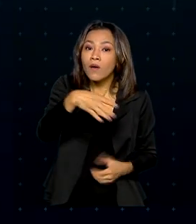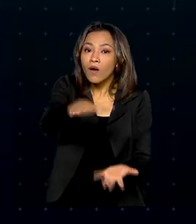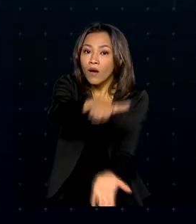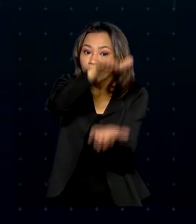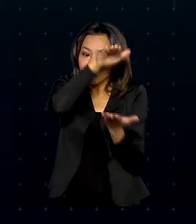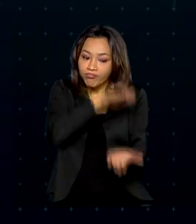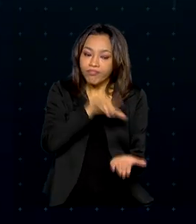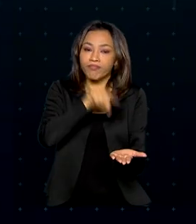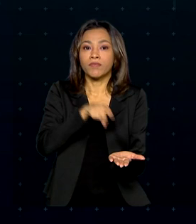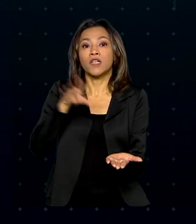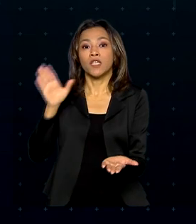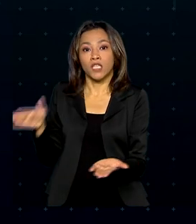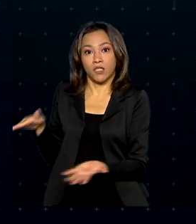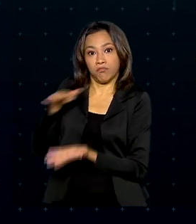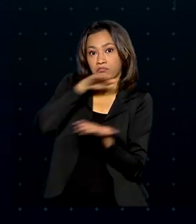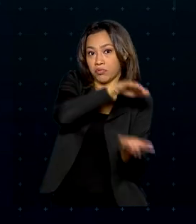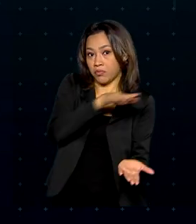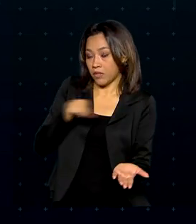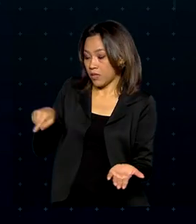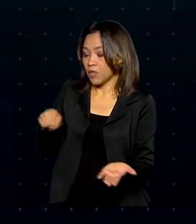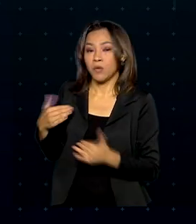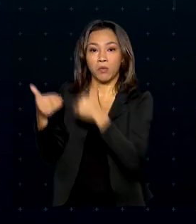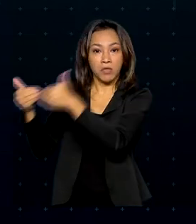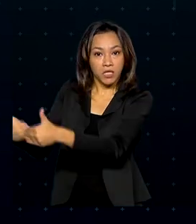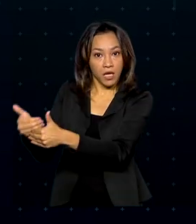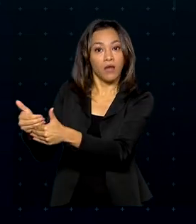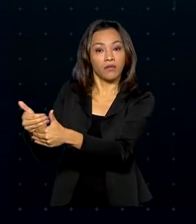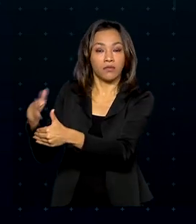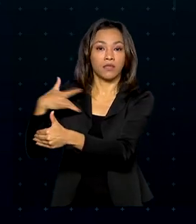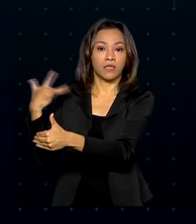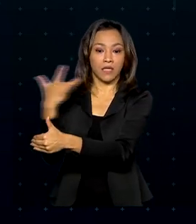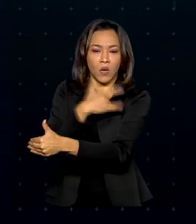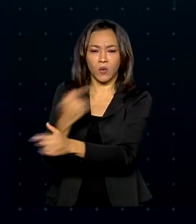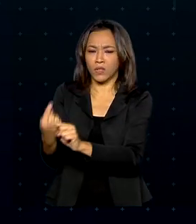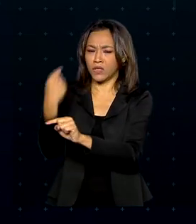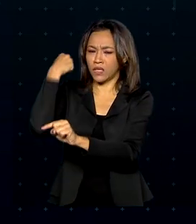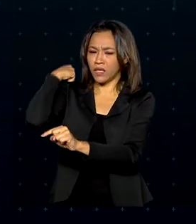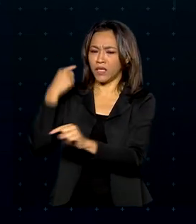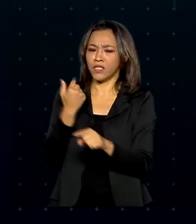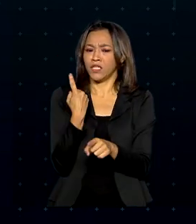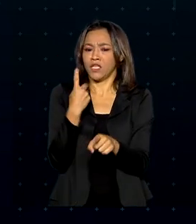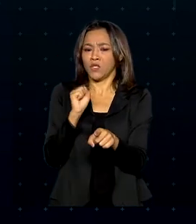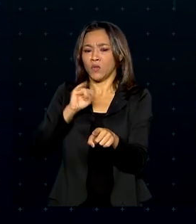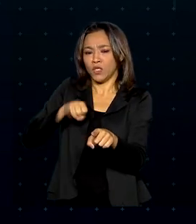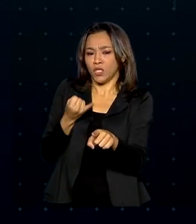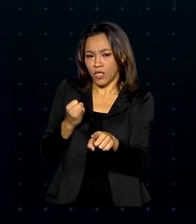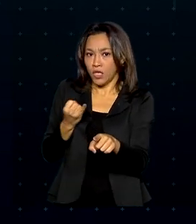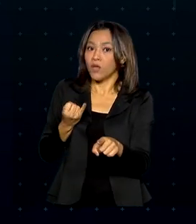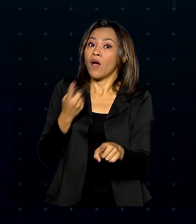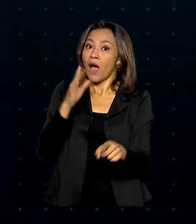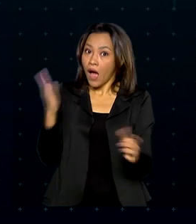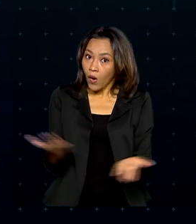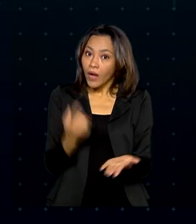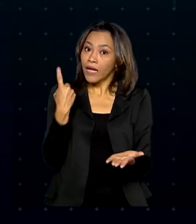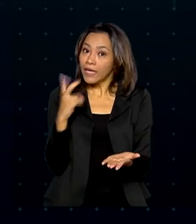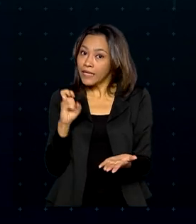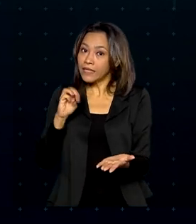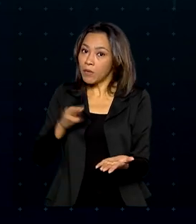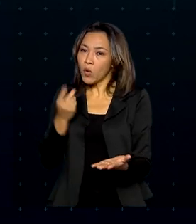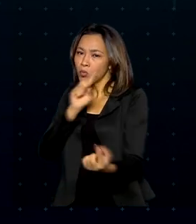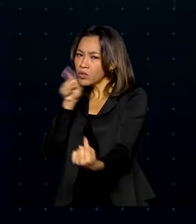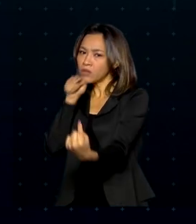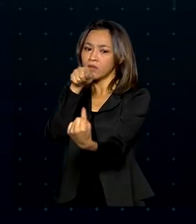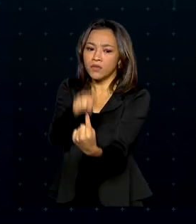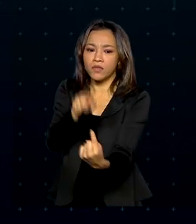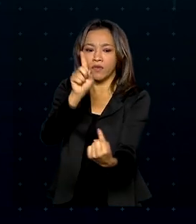distribuídas pelo Ministério da Saúde desde o início da imunização, em 18 de janeiro, passa de 15 milhões. A meta é chegar a